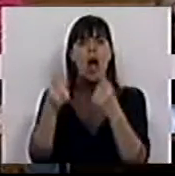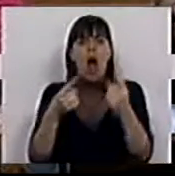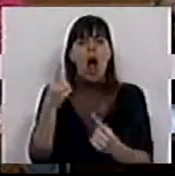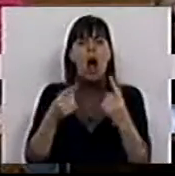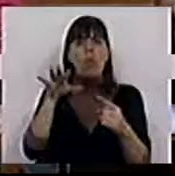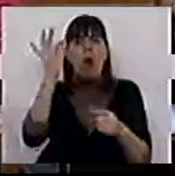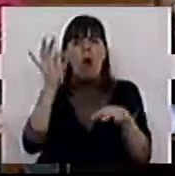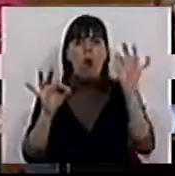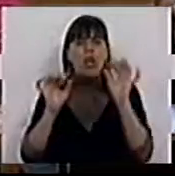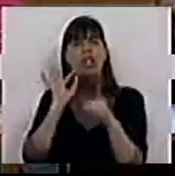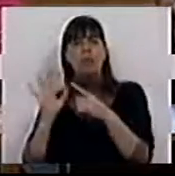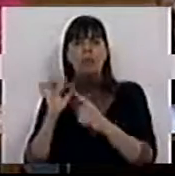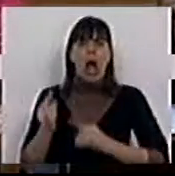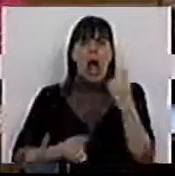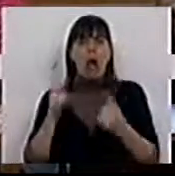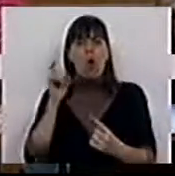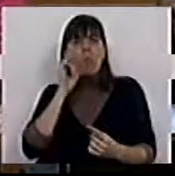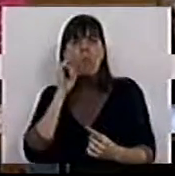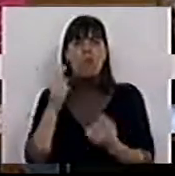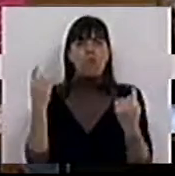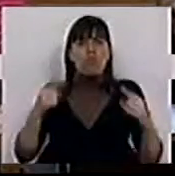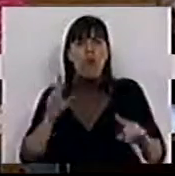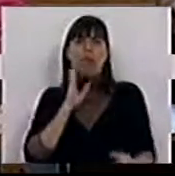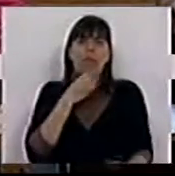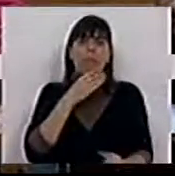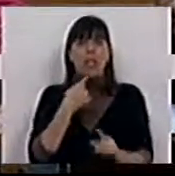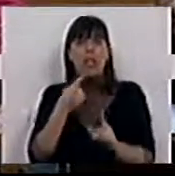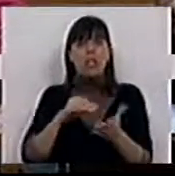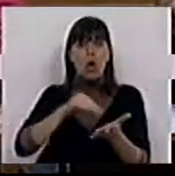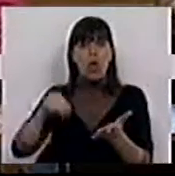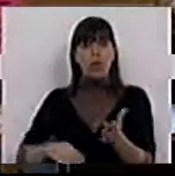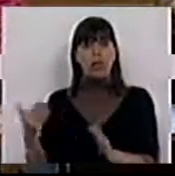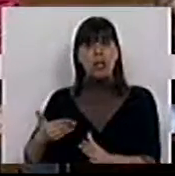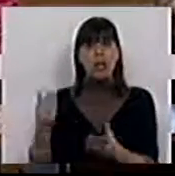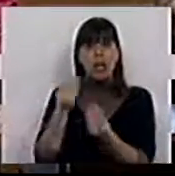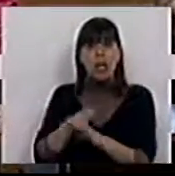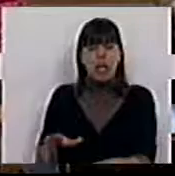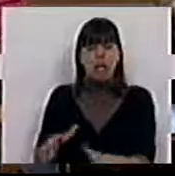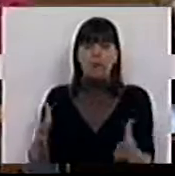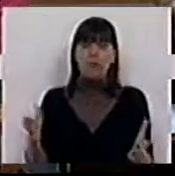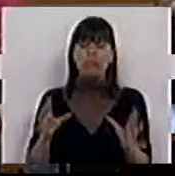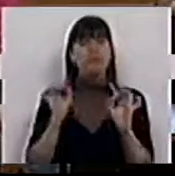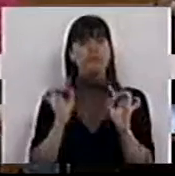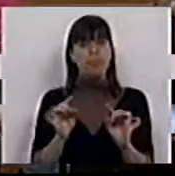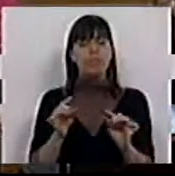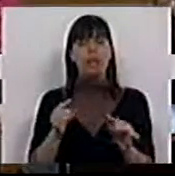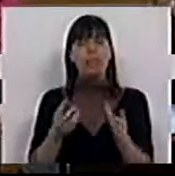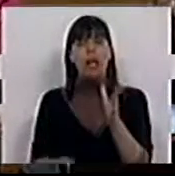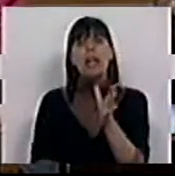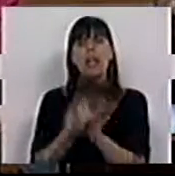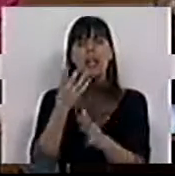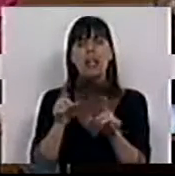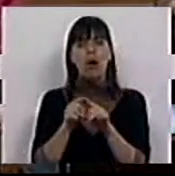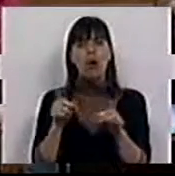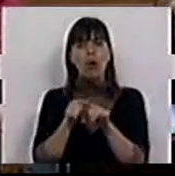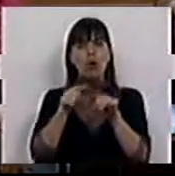direitos específicos que devem ser protegidos conforme consagra a Convenção dos Direitos da Criança. Nesse sentido, a criação do